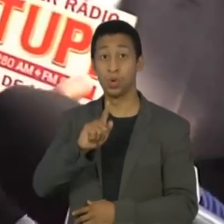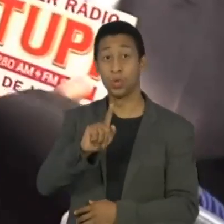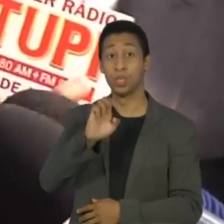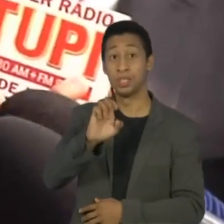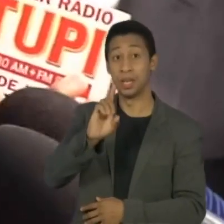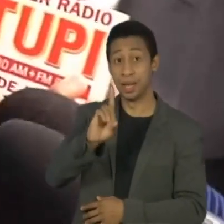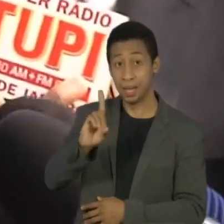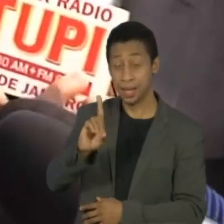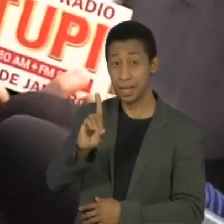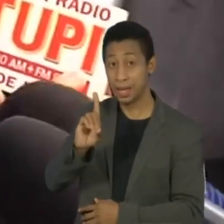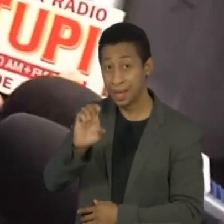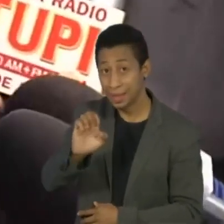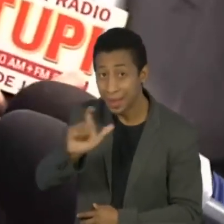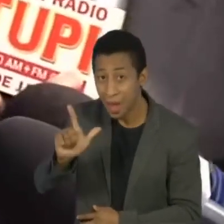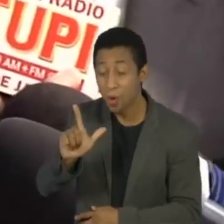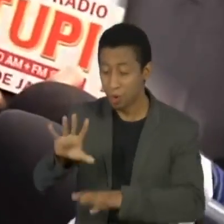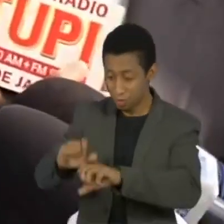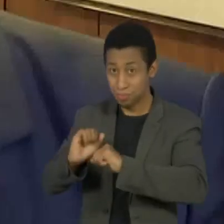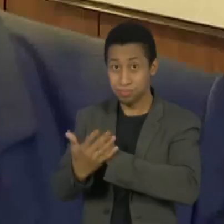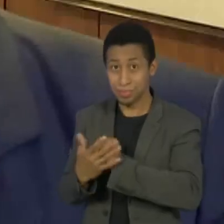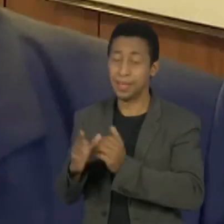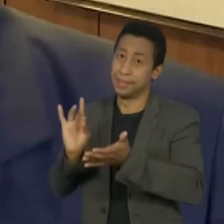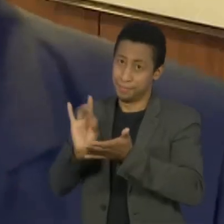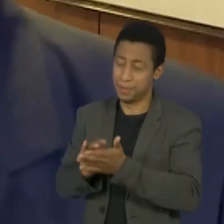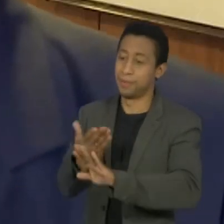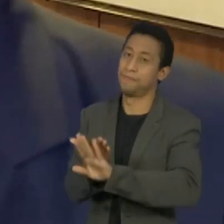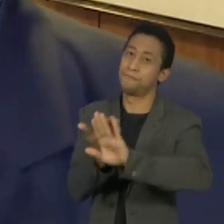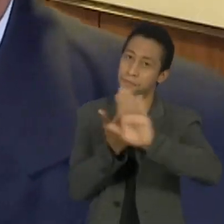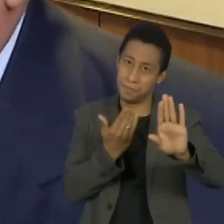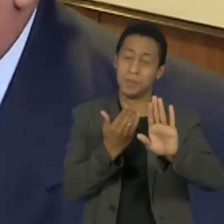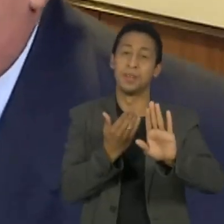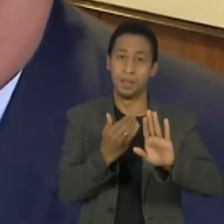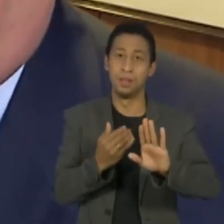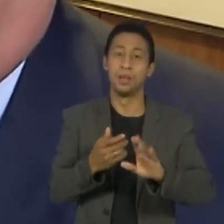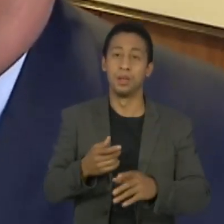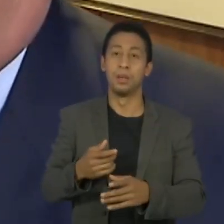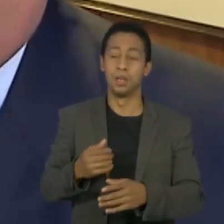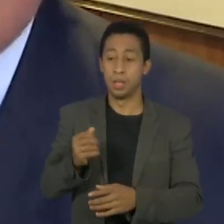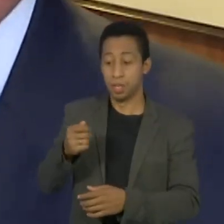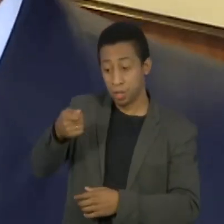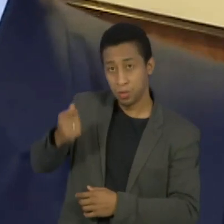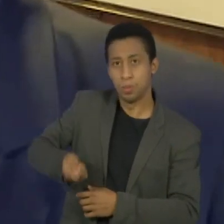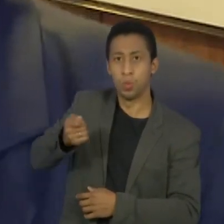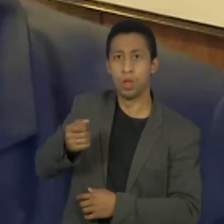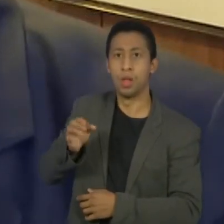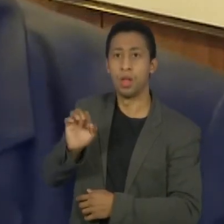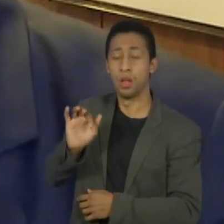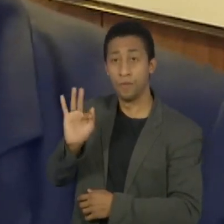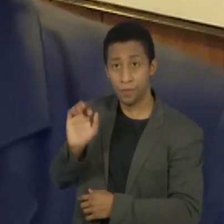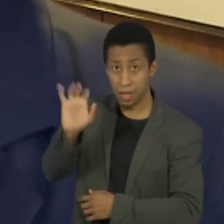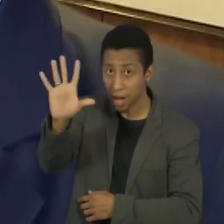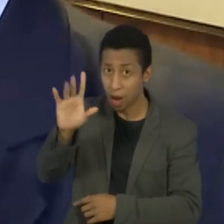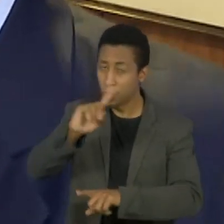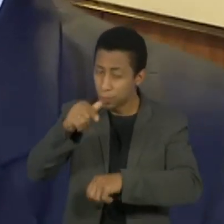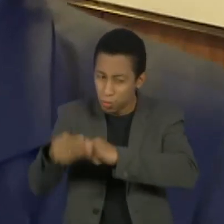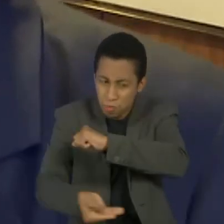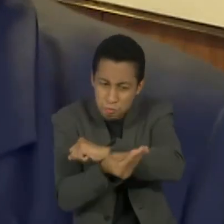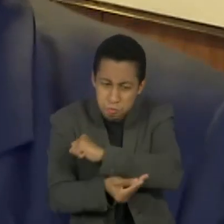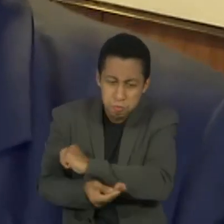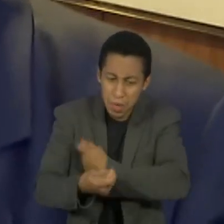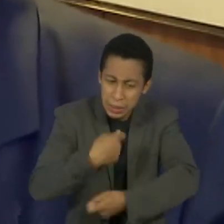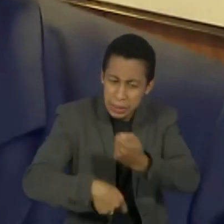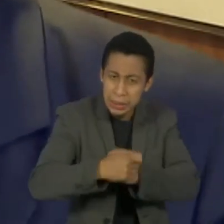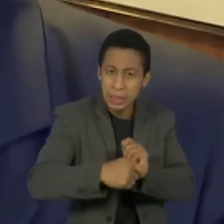domiciliar concedida pelo Supremo Tribunal Federal. Condenado a 14 anos e 10 meses de prisão por lavagem de dinheiro e associação